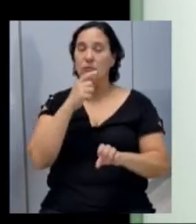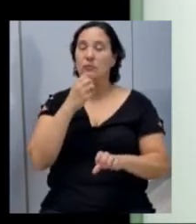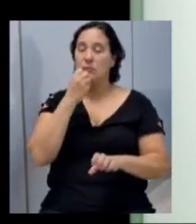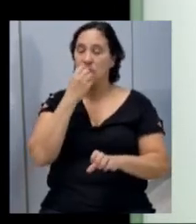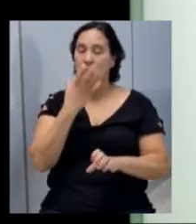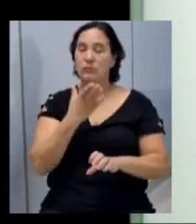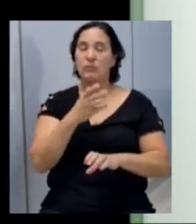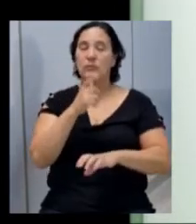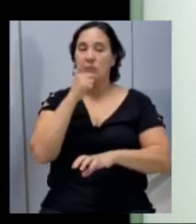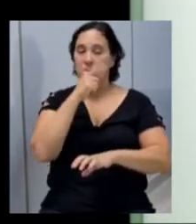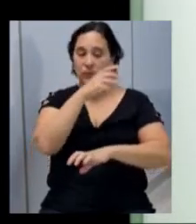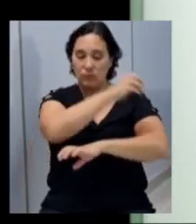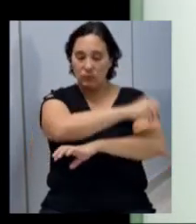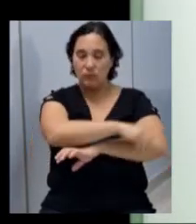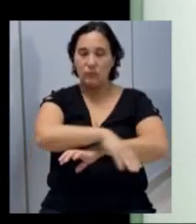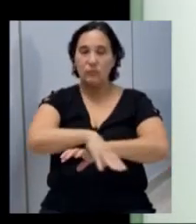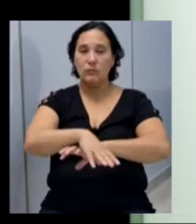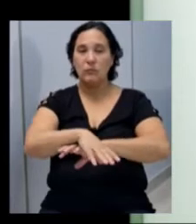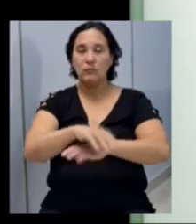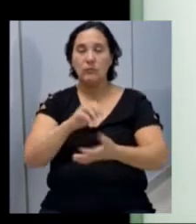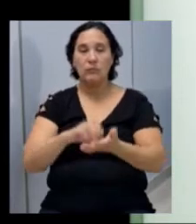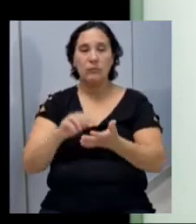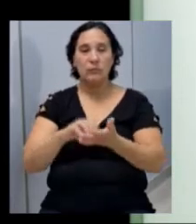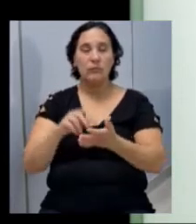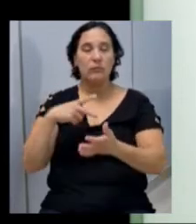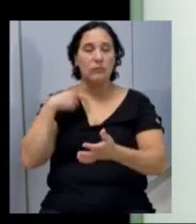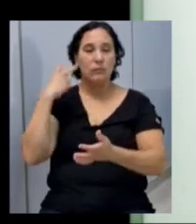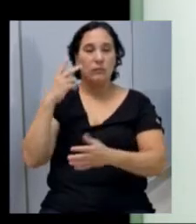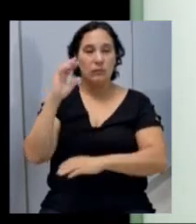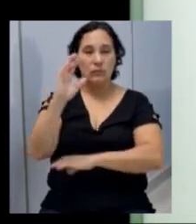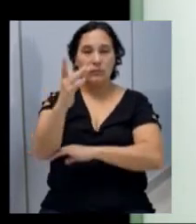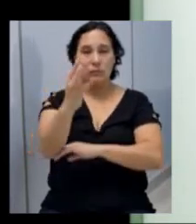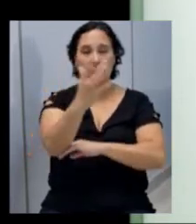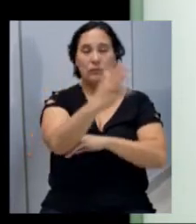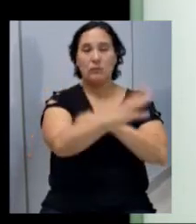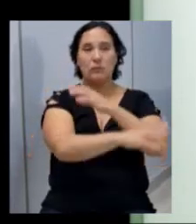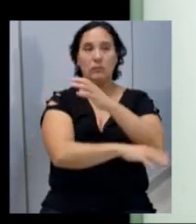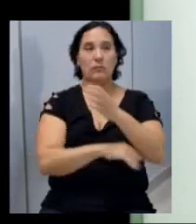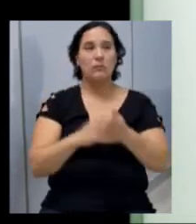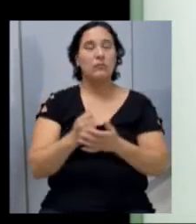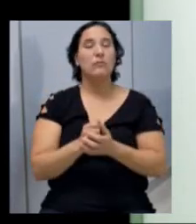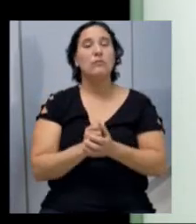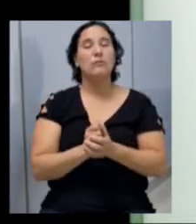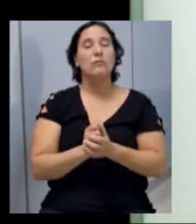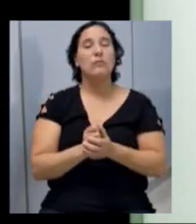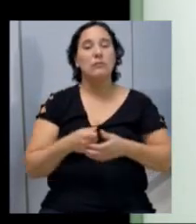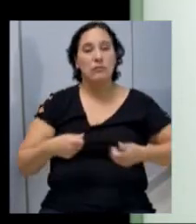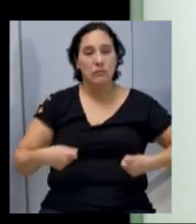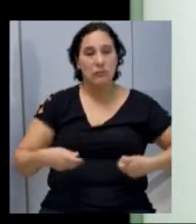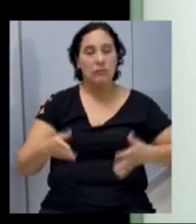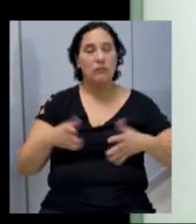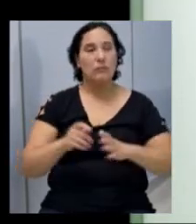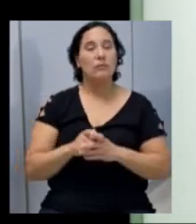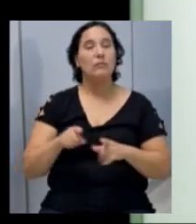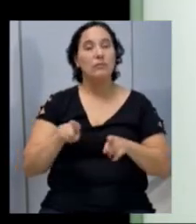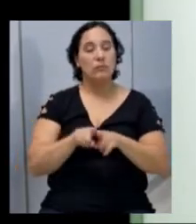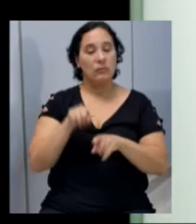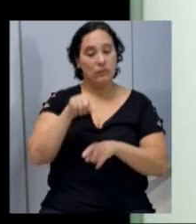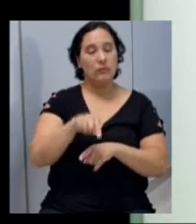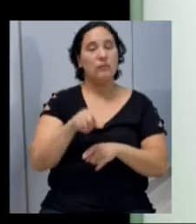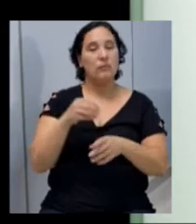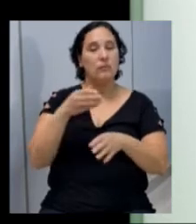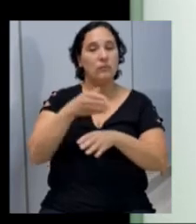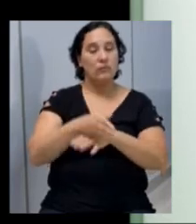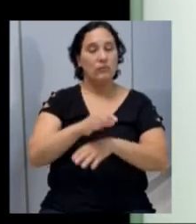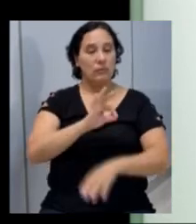e saneamento e a manutenção da Secretaria de Políticas Ambientais onde concentra o maior volume de despesas, que aqui também vai entrar